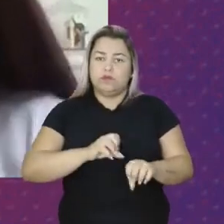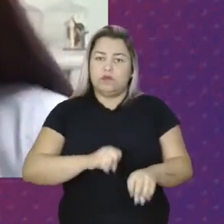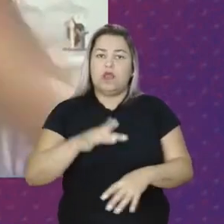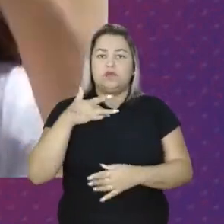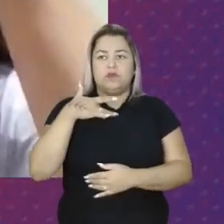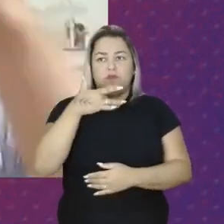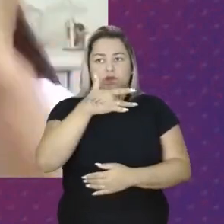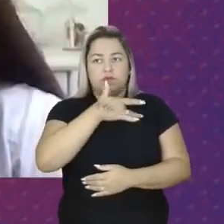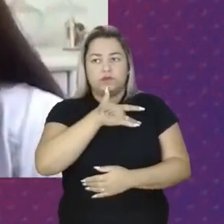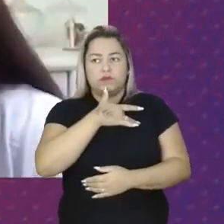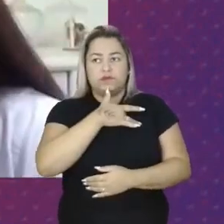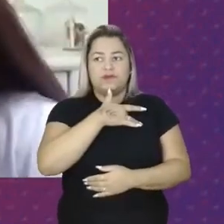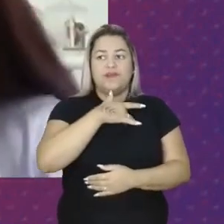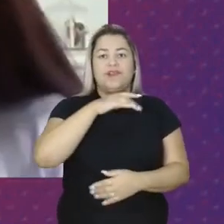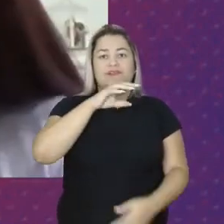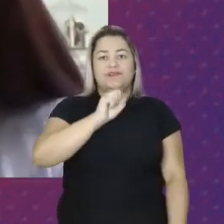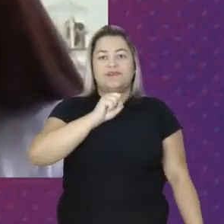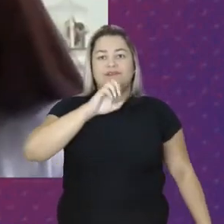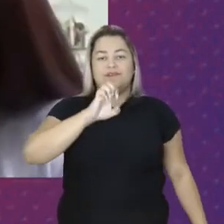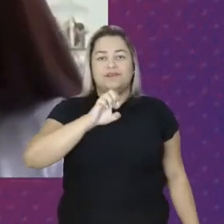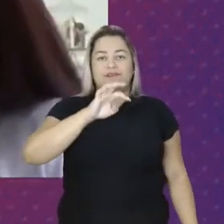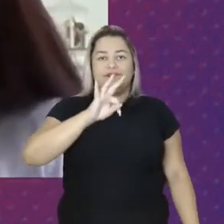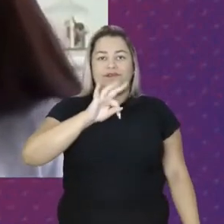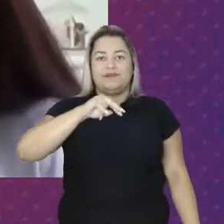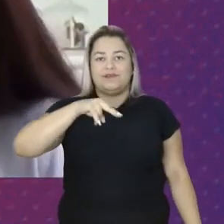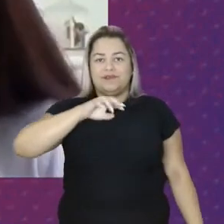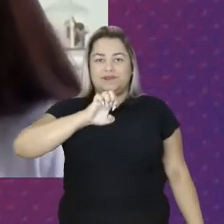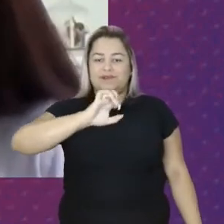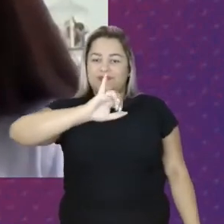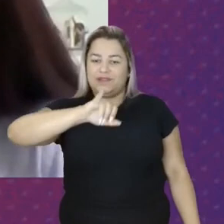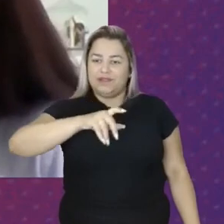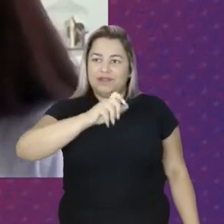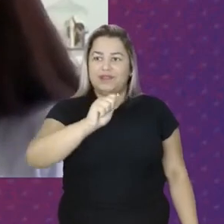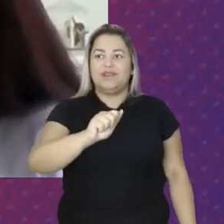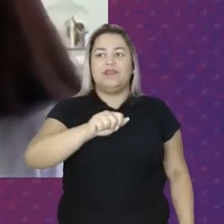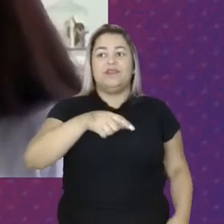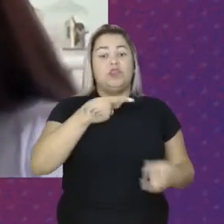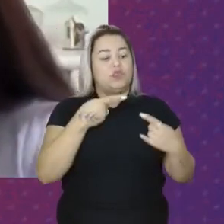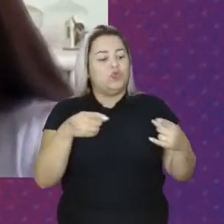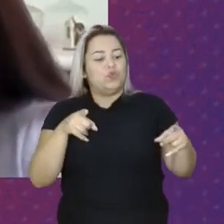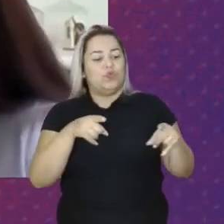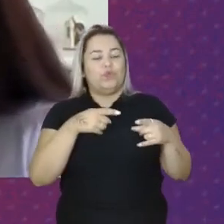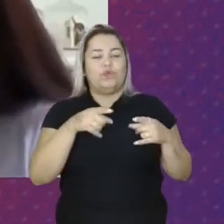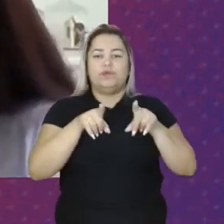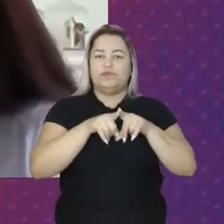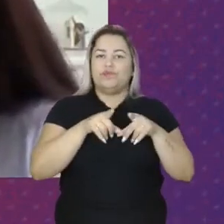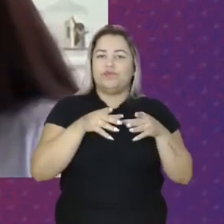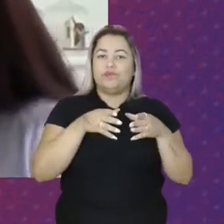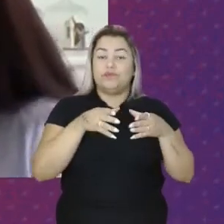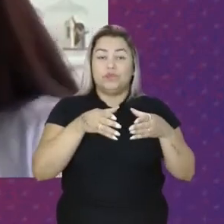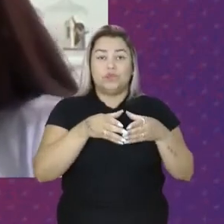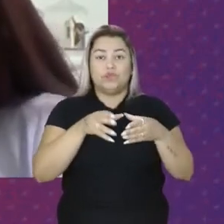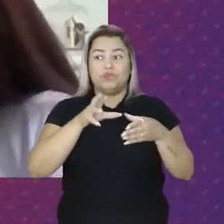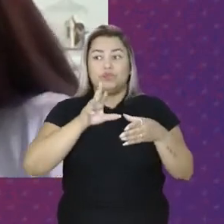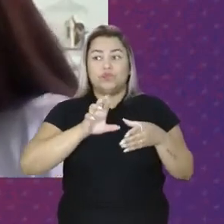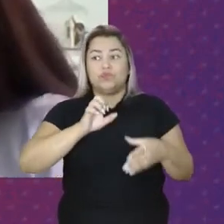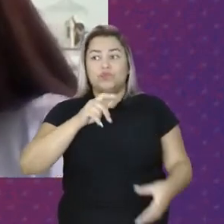Saúde E eu sou sertaneja Filha de um assentado do crédito fundiário Uma importante política e pública